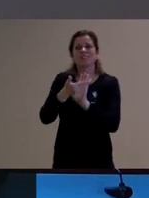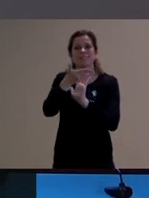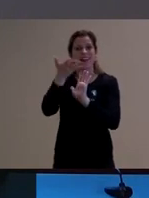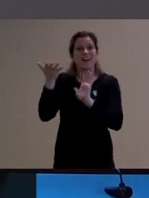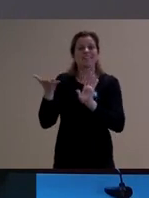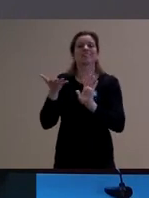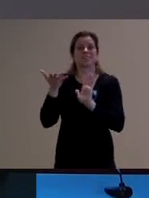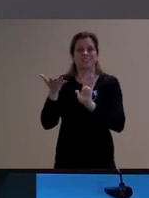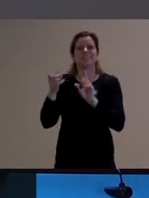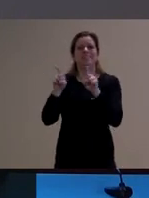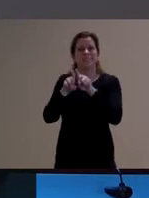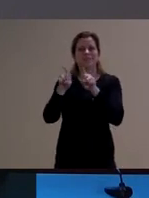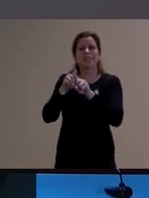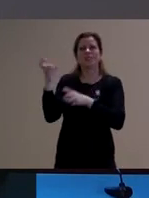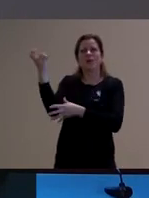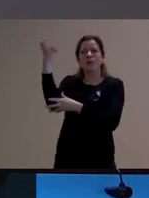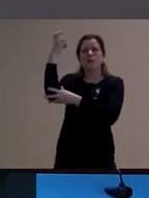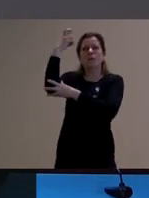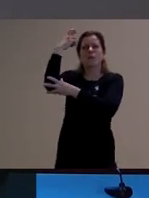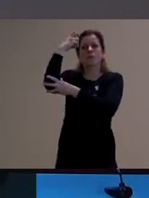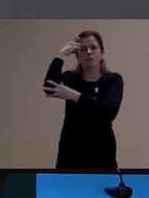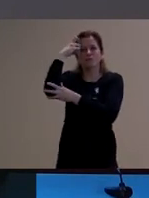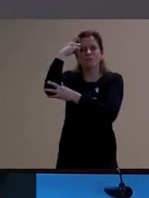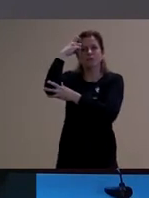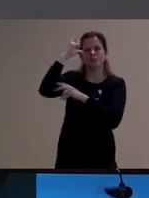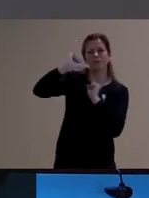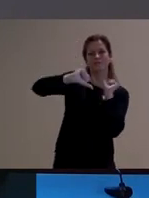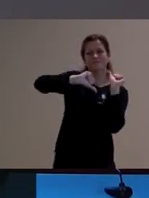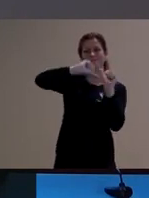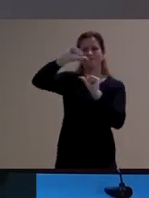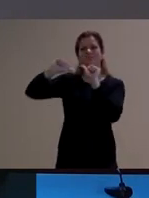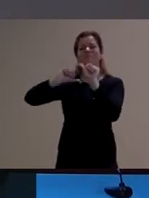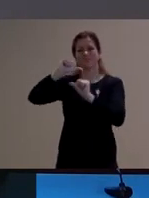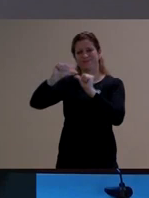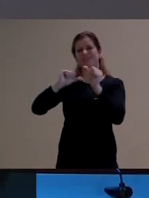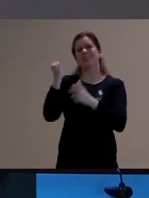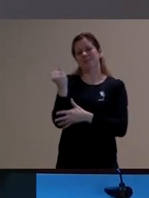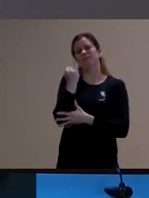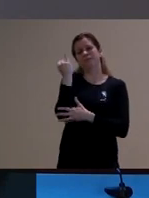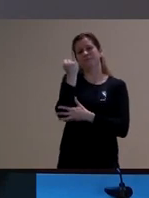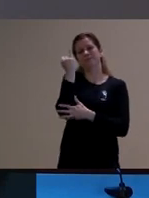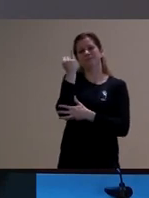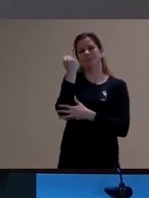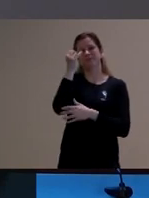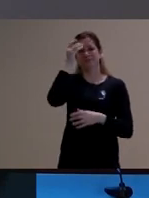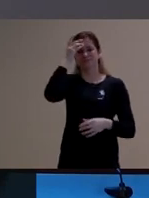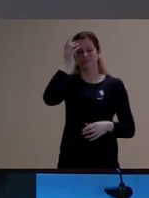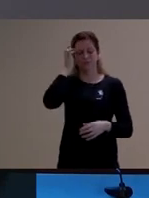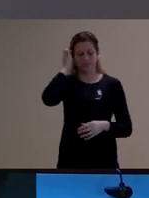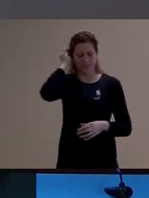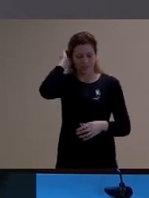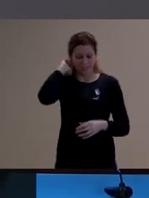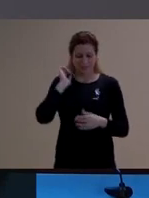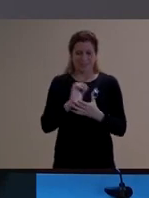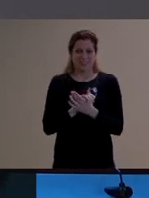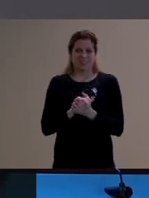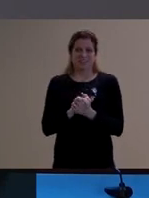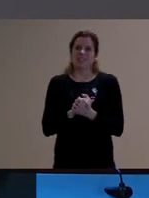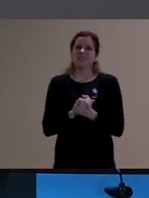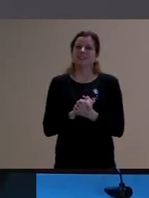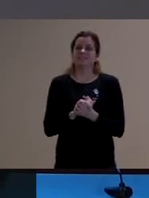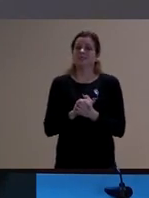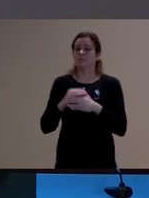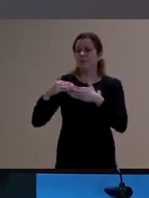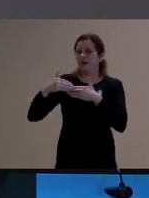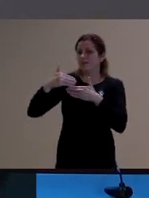cultura isso é bem importante e algo que a gente vai retomar um pouquinho mais